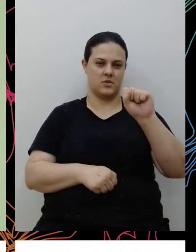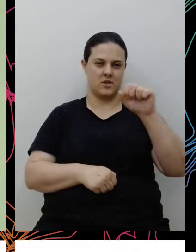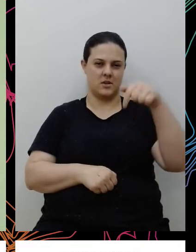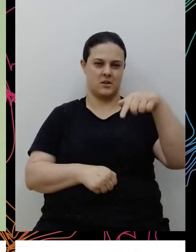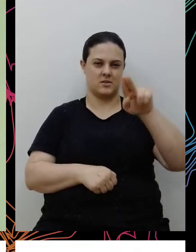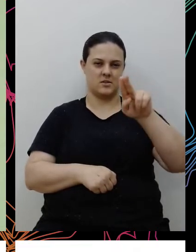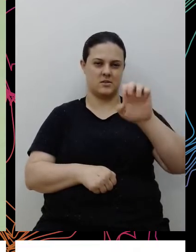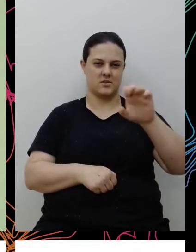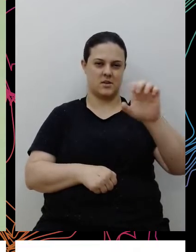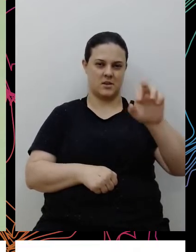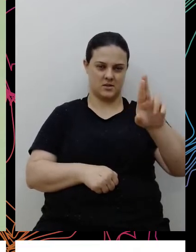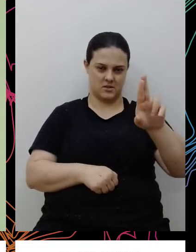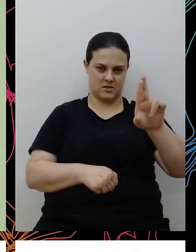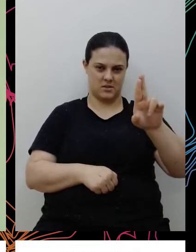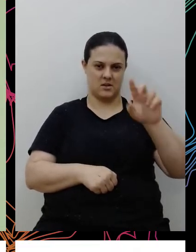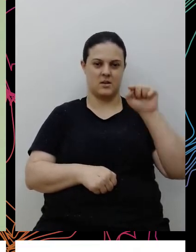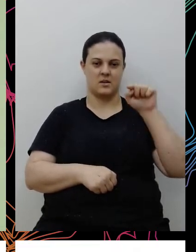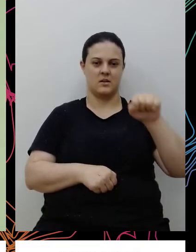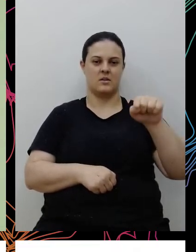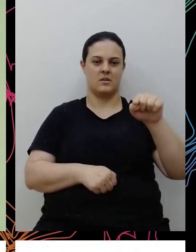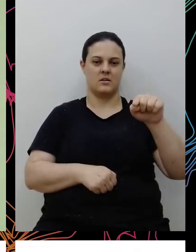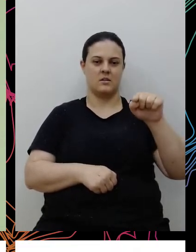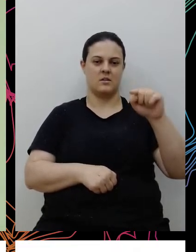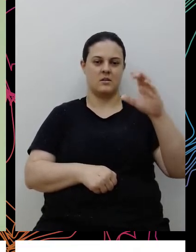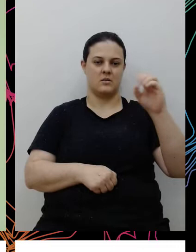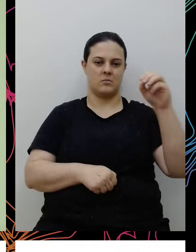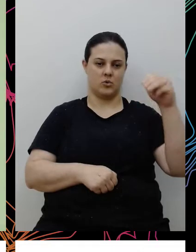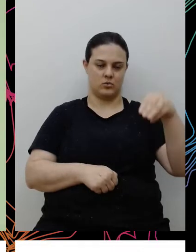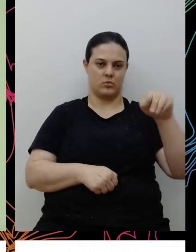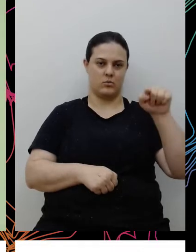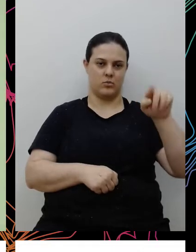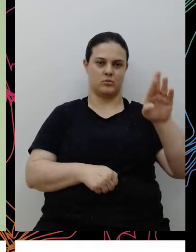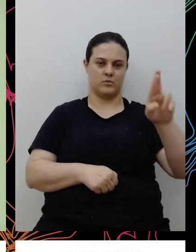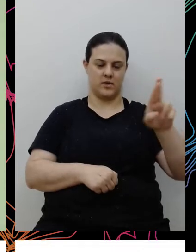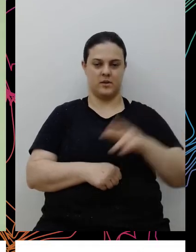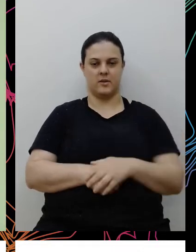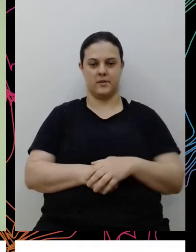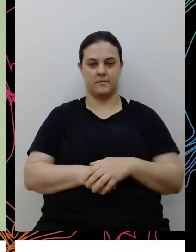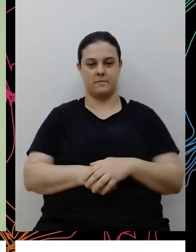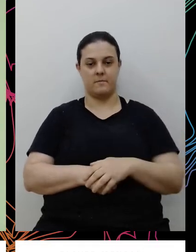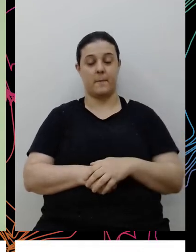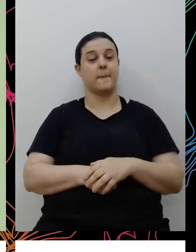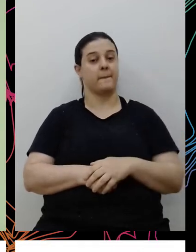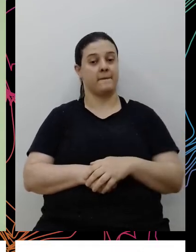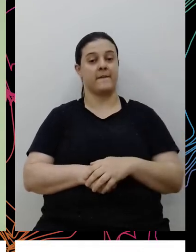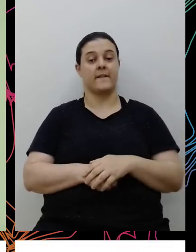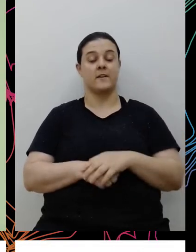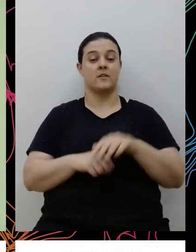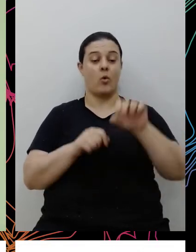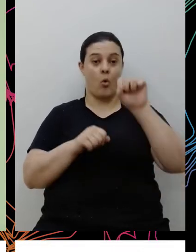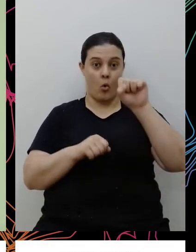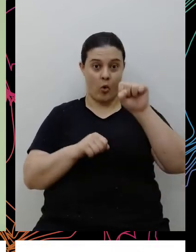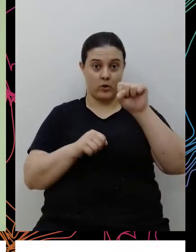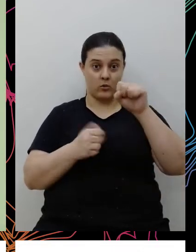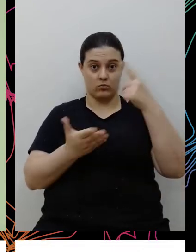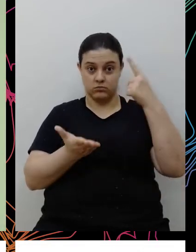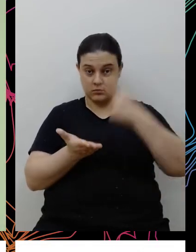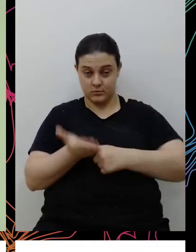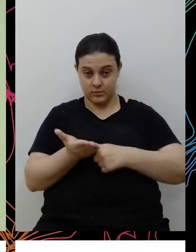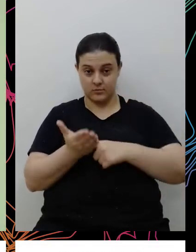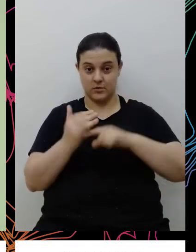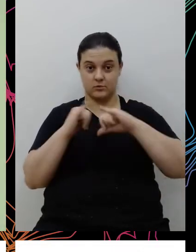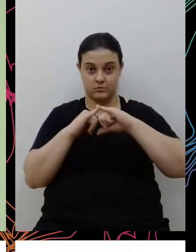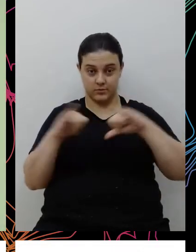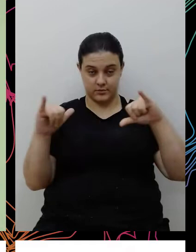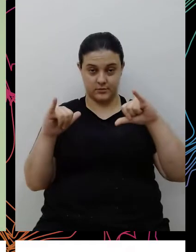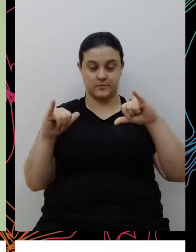.nãovamosesquecer.com.br Então, esses oito compromissos que a gente lançou desde